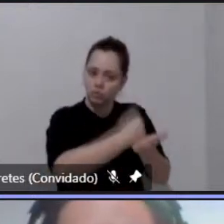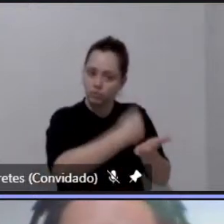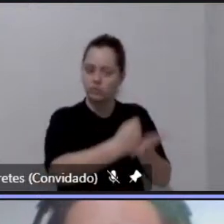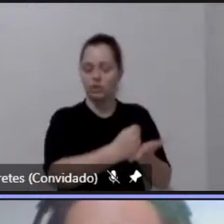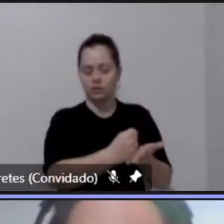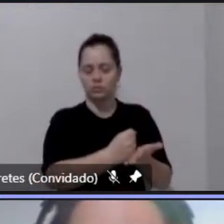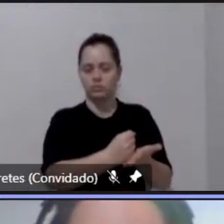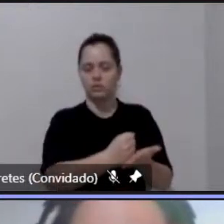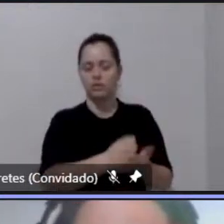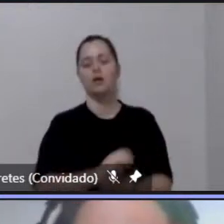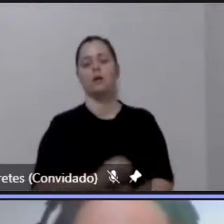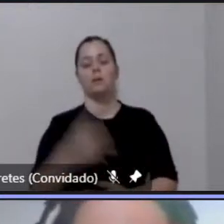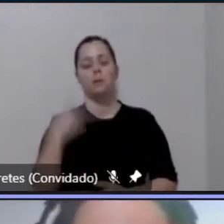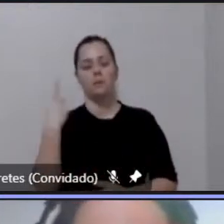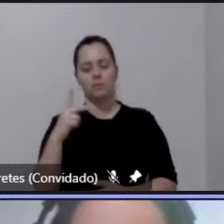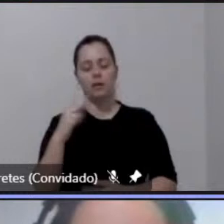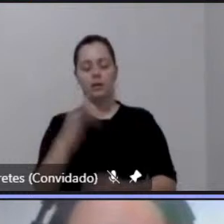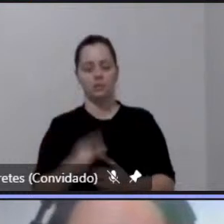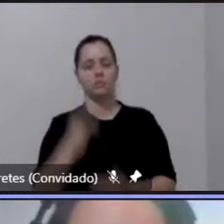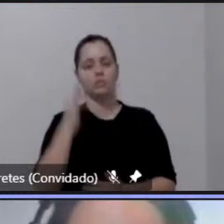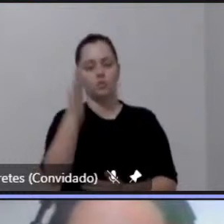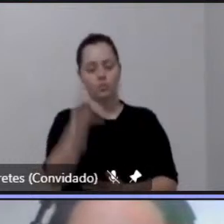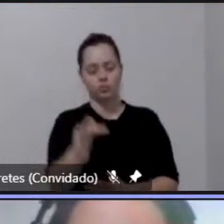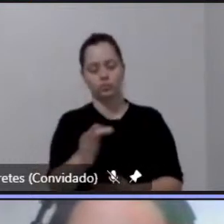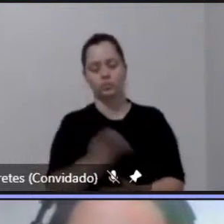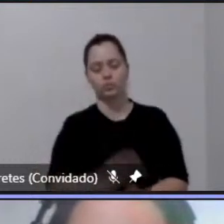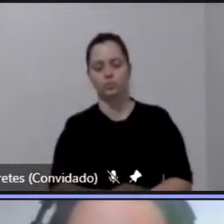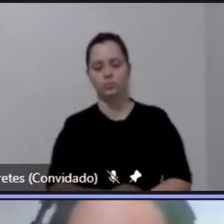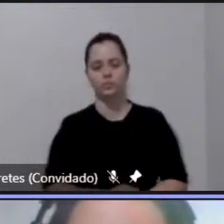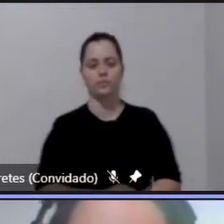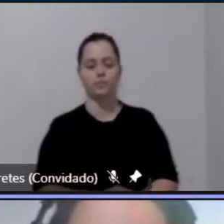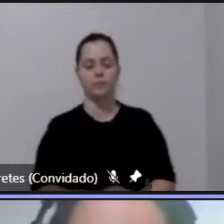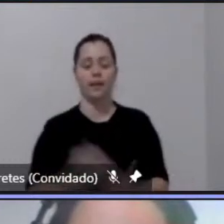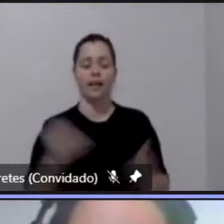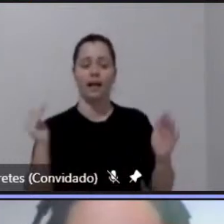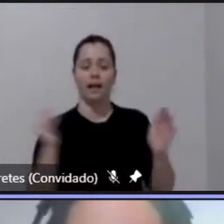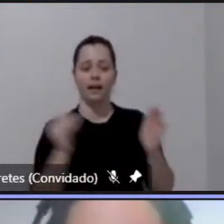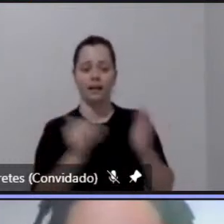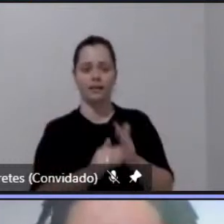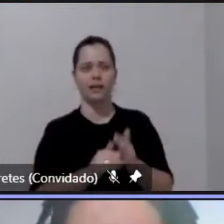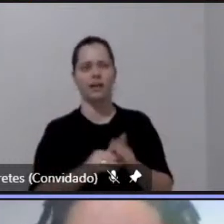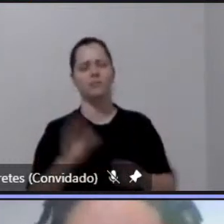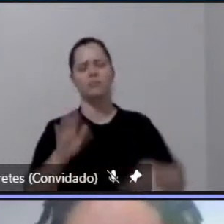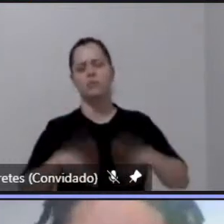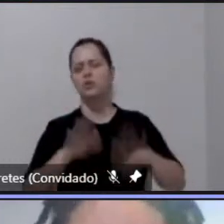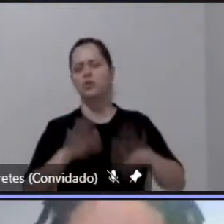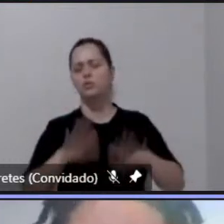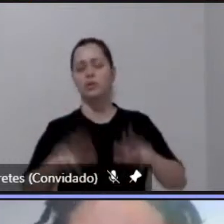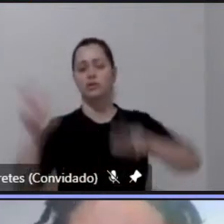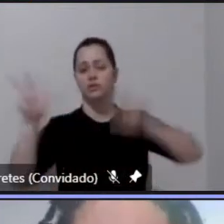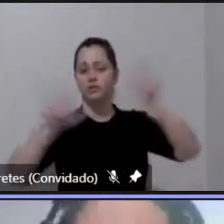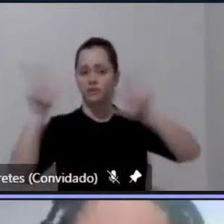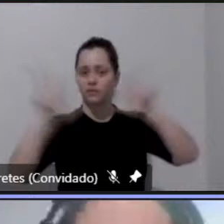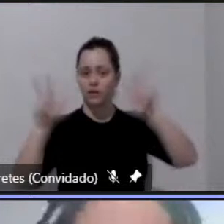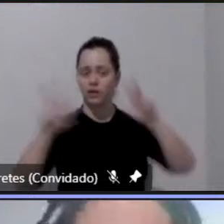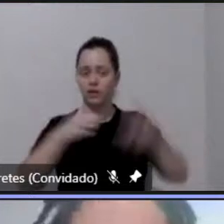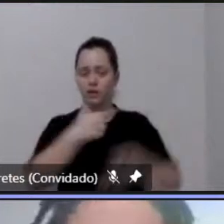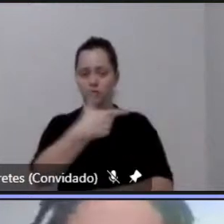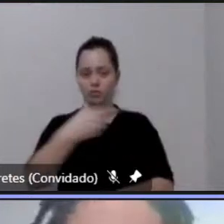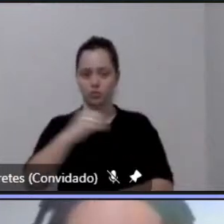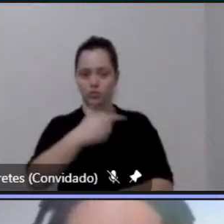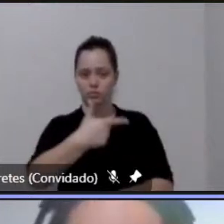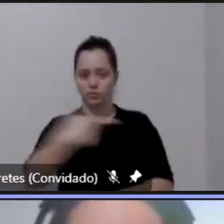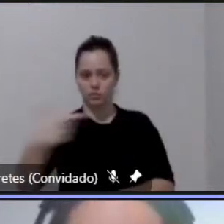adiado né aditado novamente prorrogado até fevereiro de 2022 que é quando há